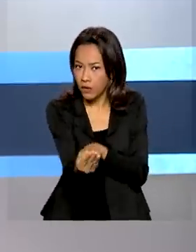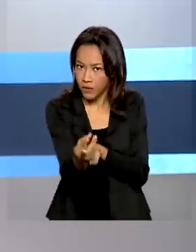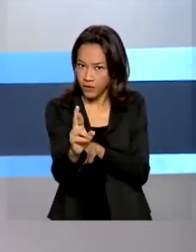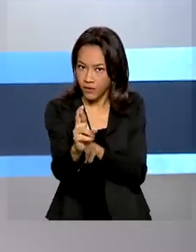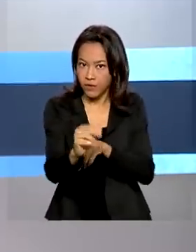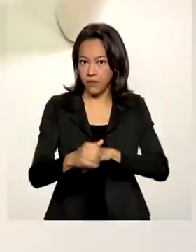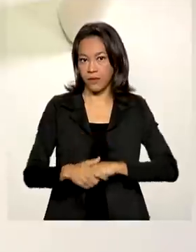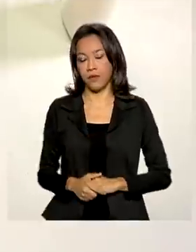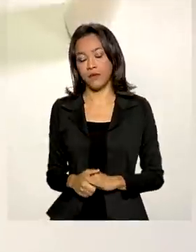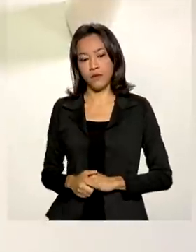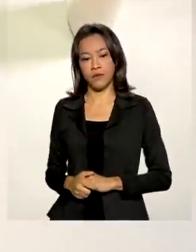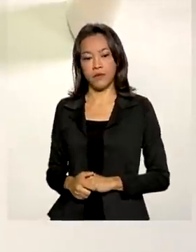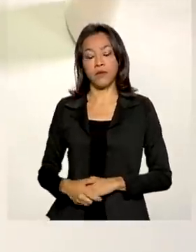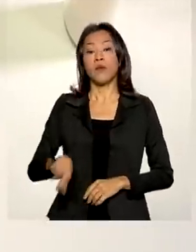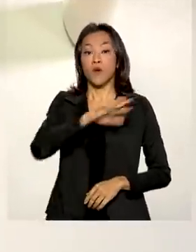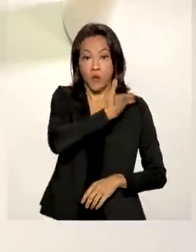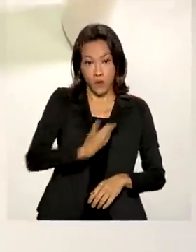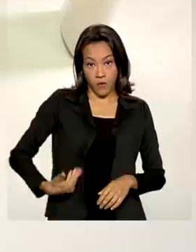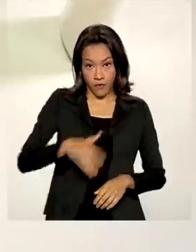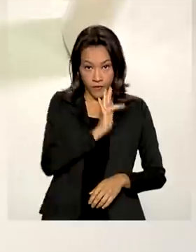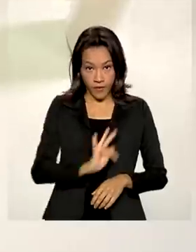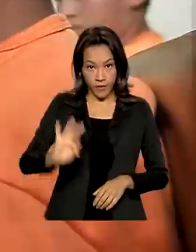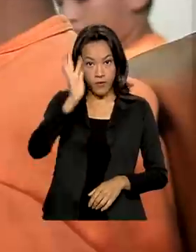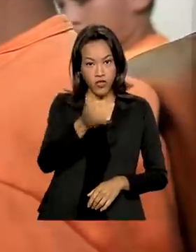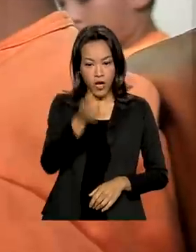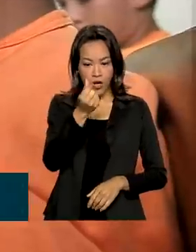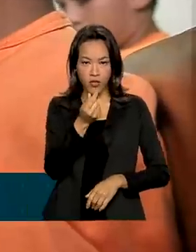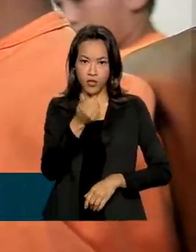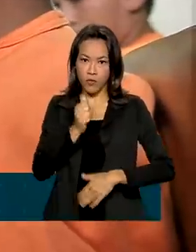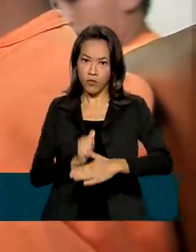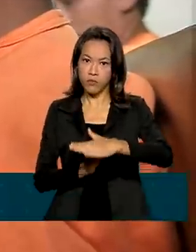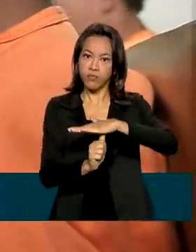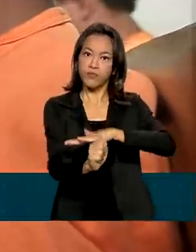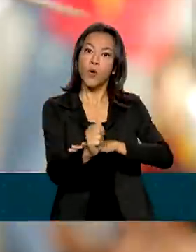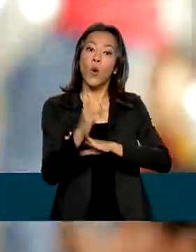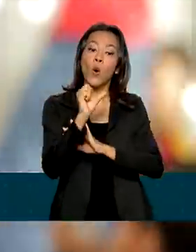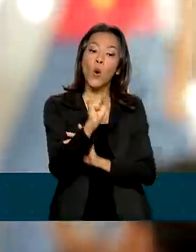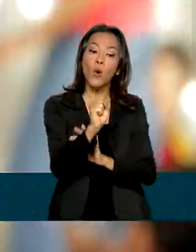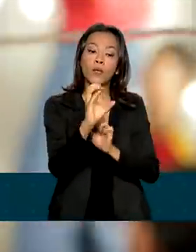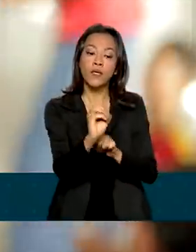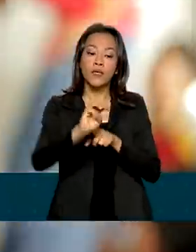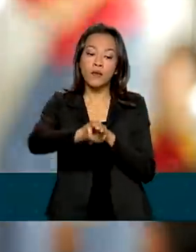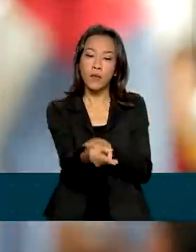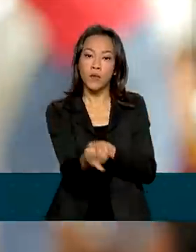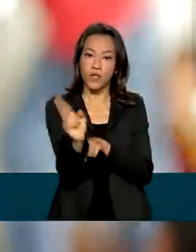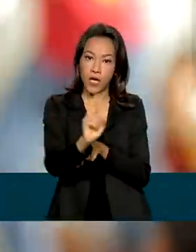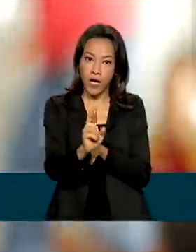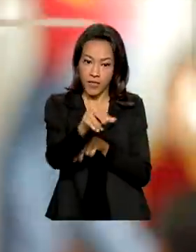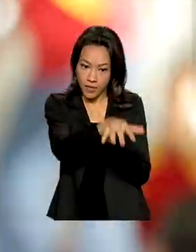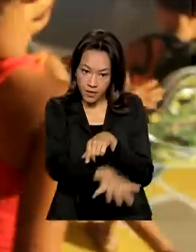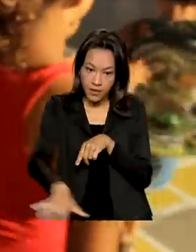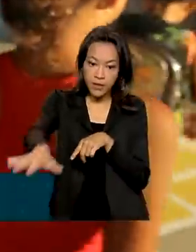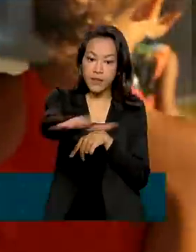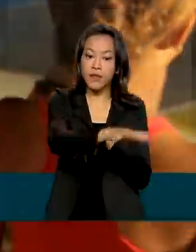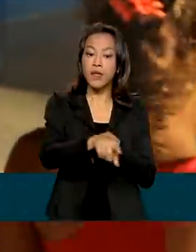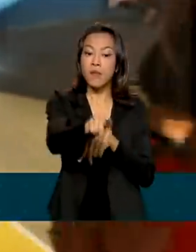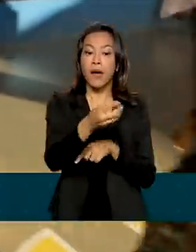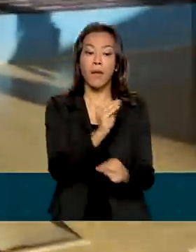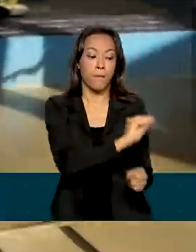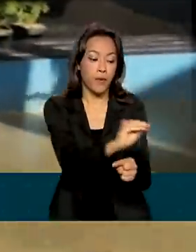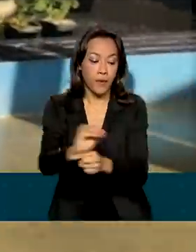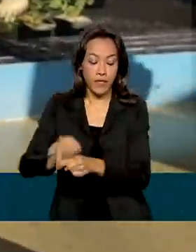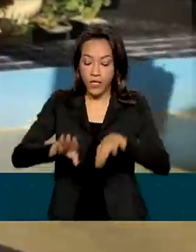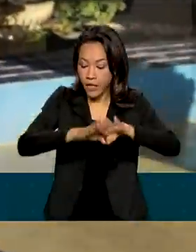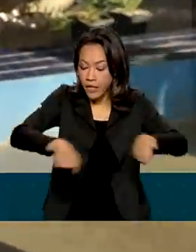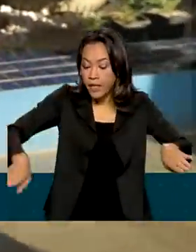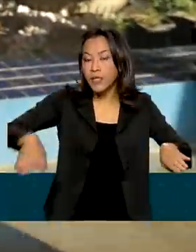O governo federal já repassou mais de 80 milhões de reais em investimentos que resultam na proteção de